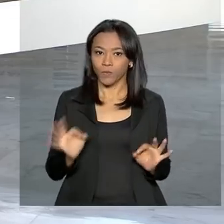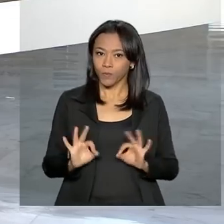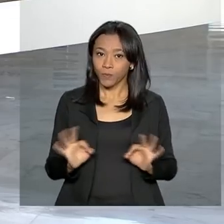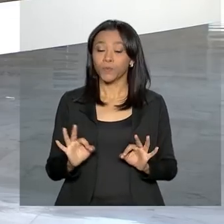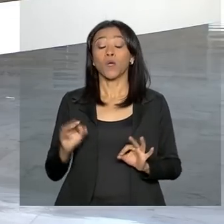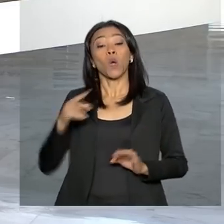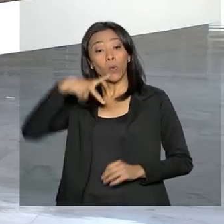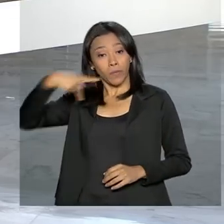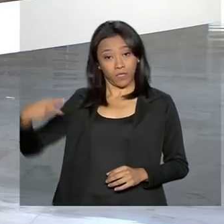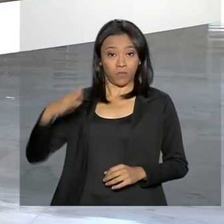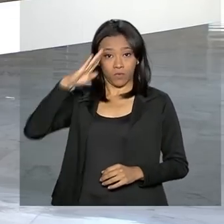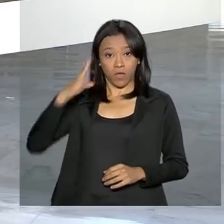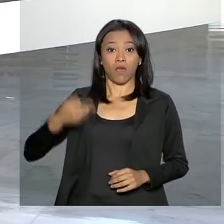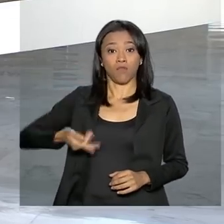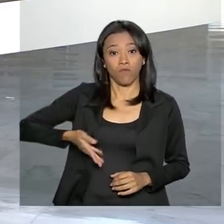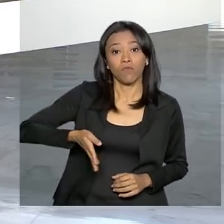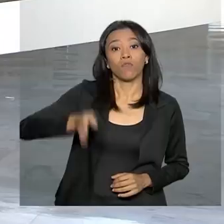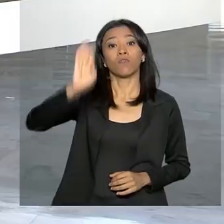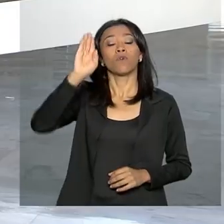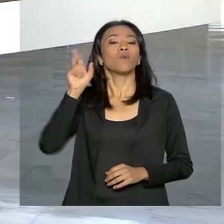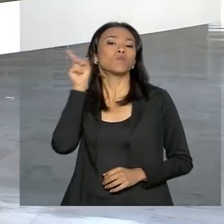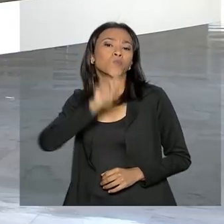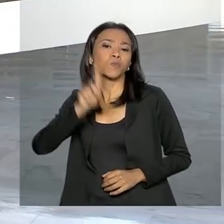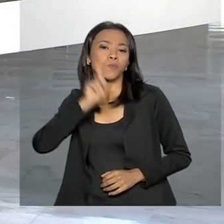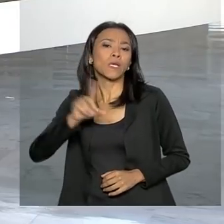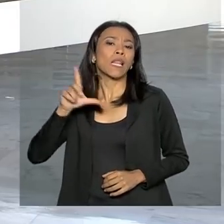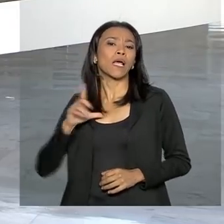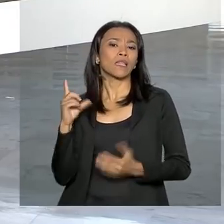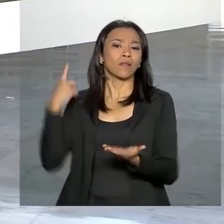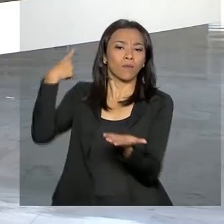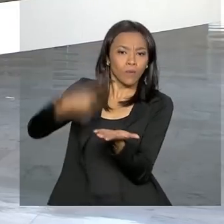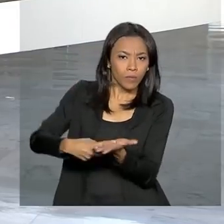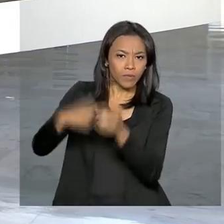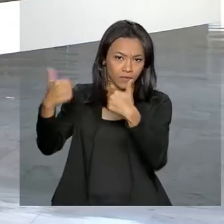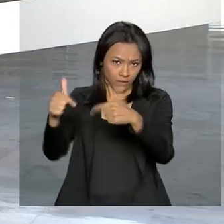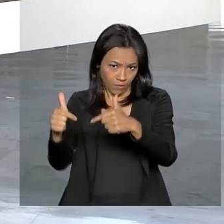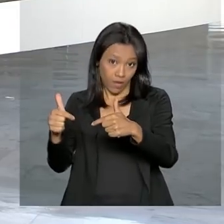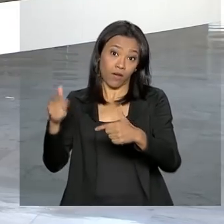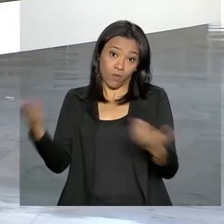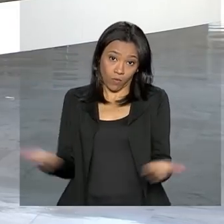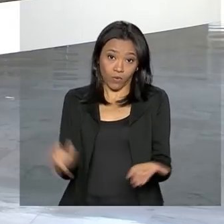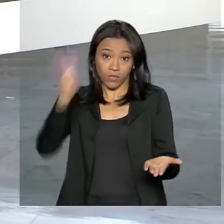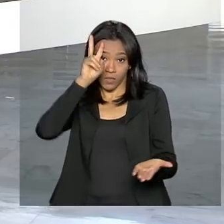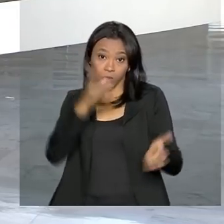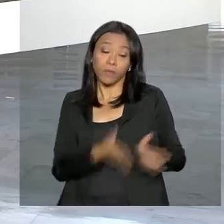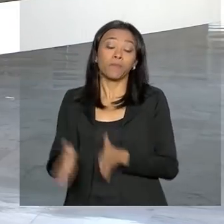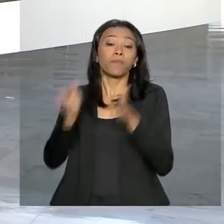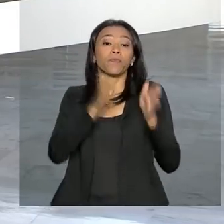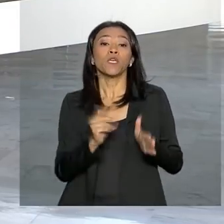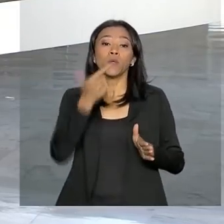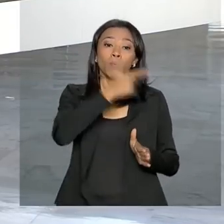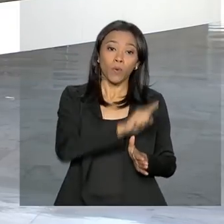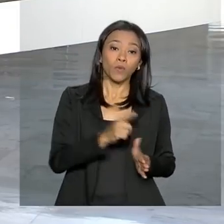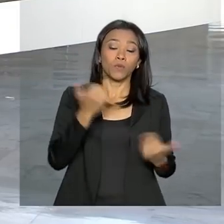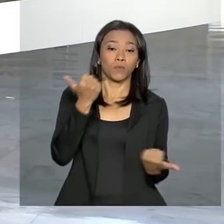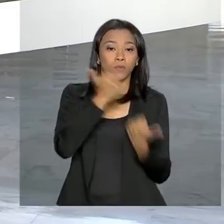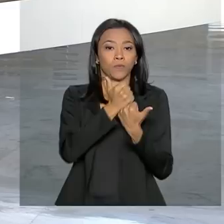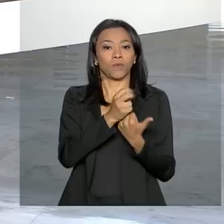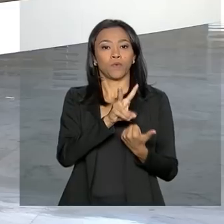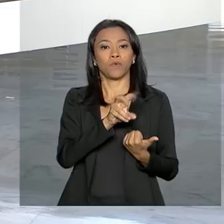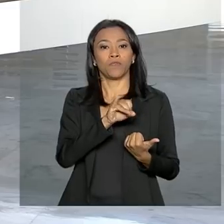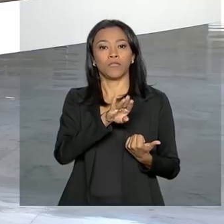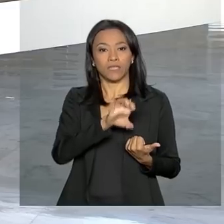nos Estados Unidos, onde cumpre a agenda durante toda essa segunda-feira. E o presidente em exercício, o general Hamilton Mourão,